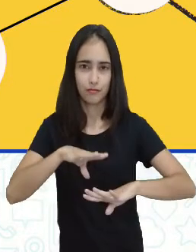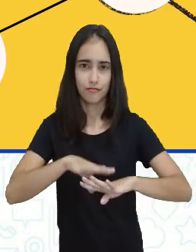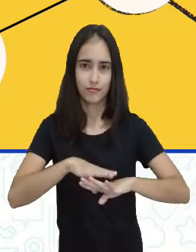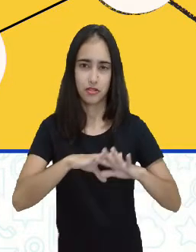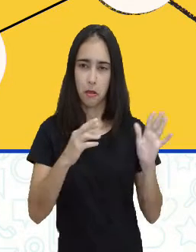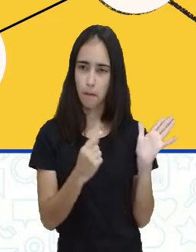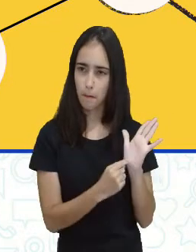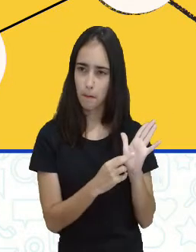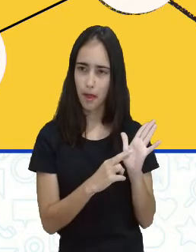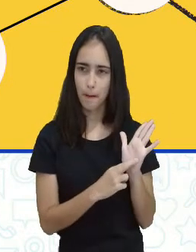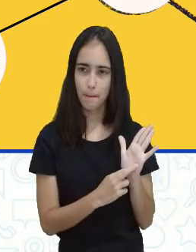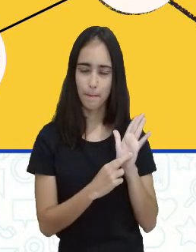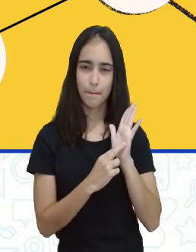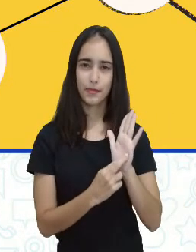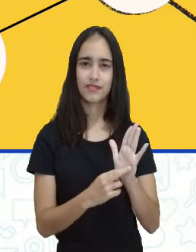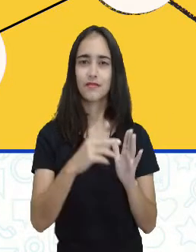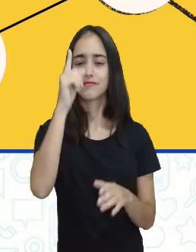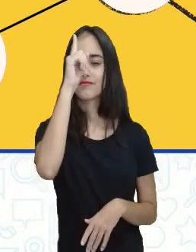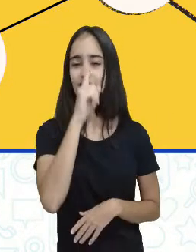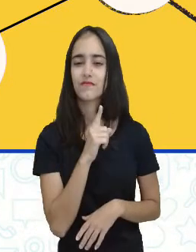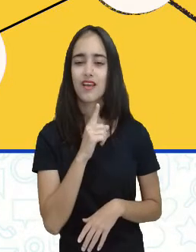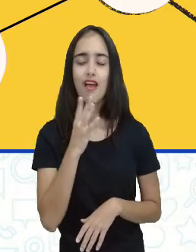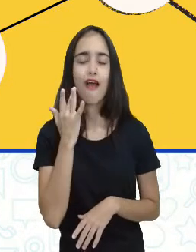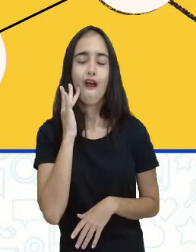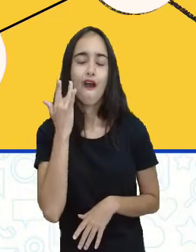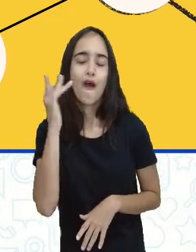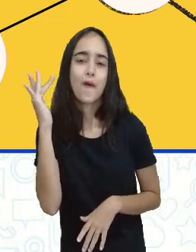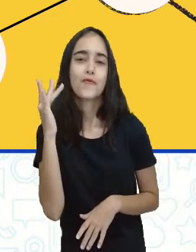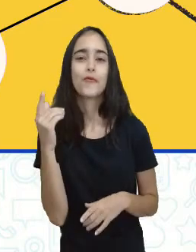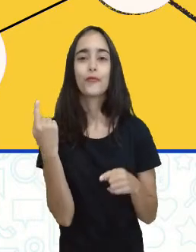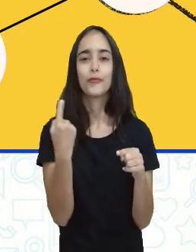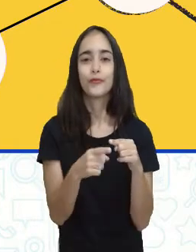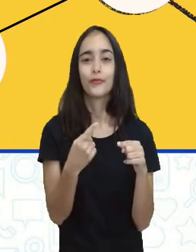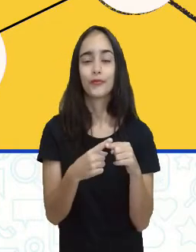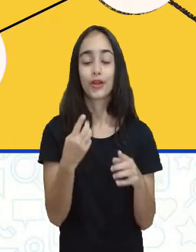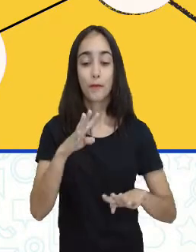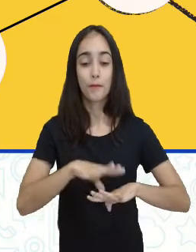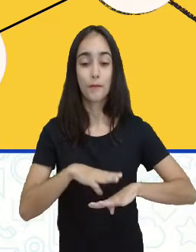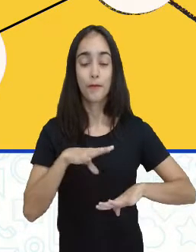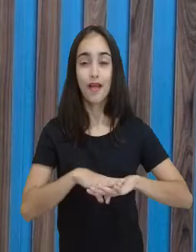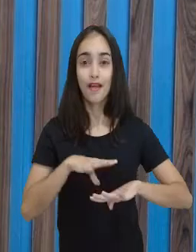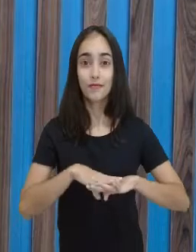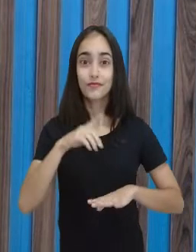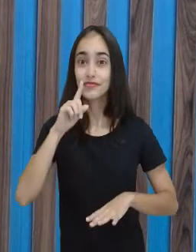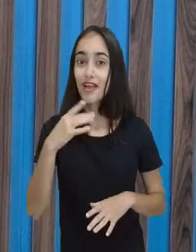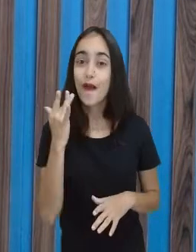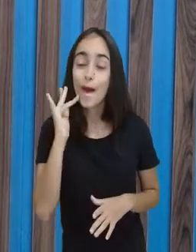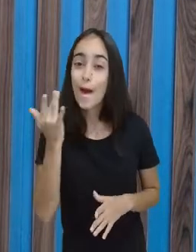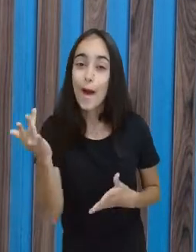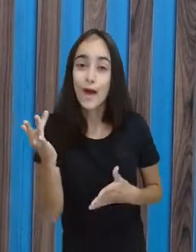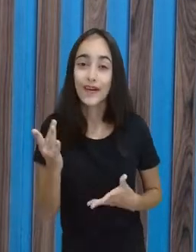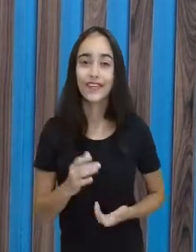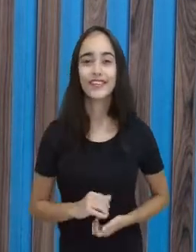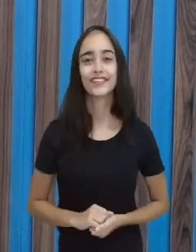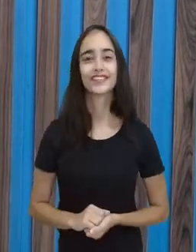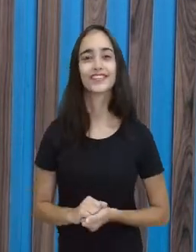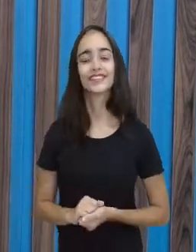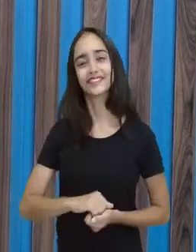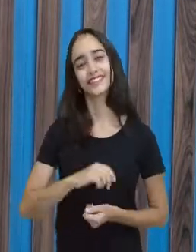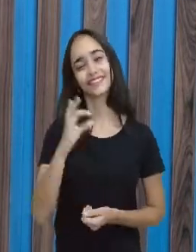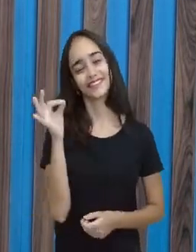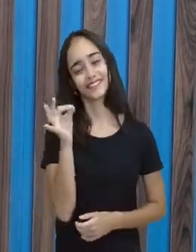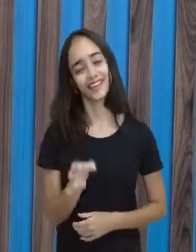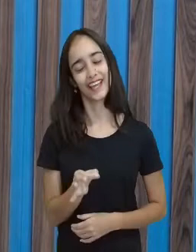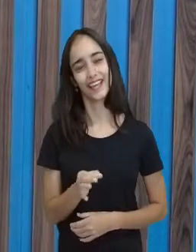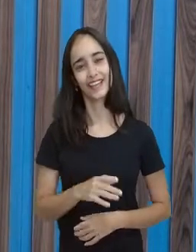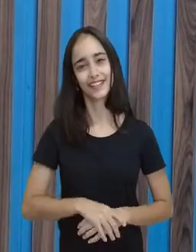amarelo, amarelo ouro. Porque matemática, gente, é ouro puro. Vamos nós, com certeza.